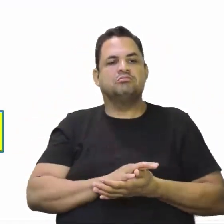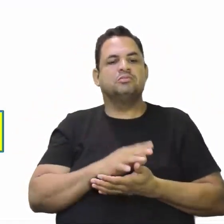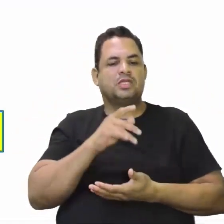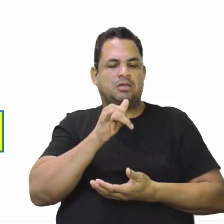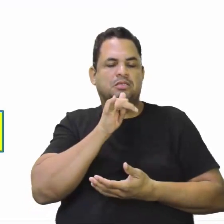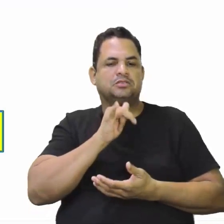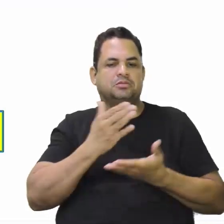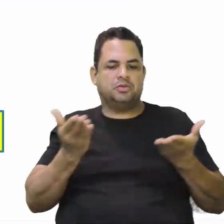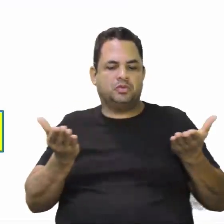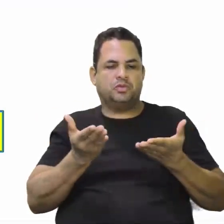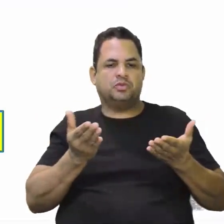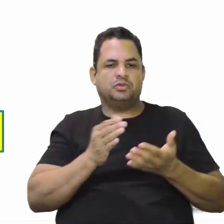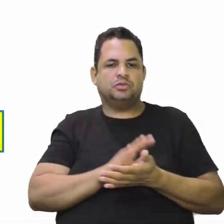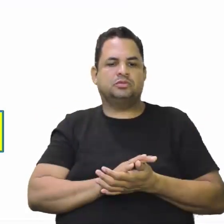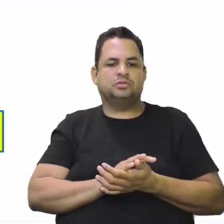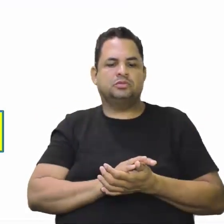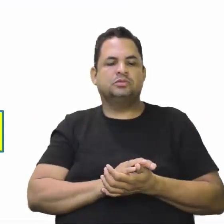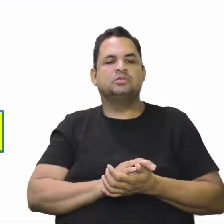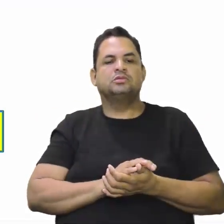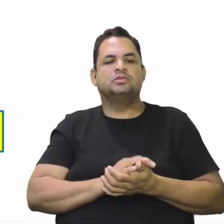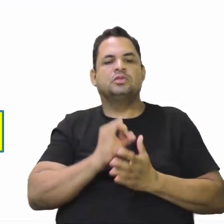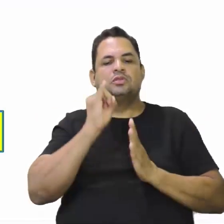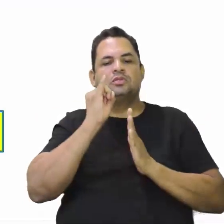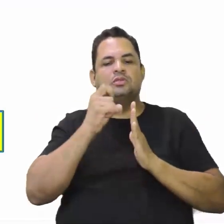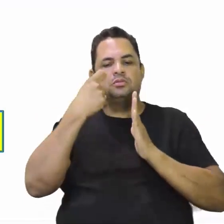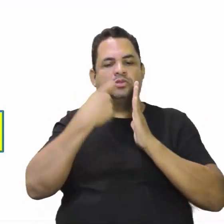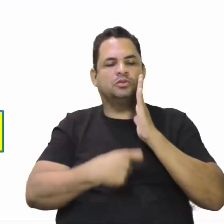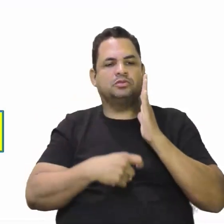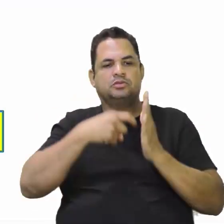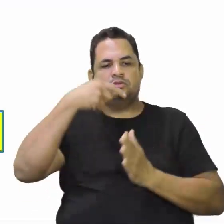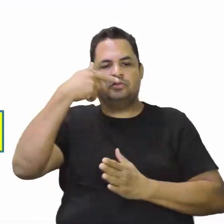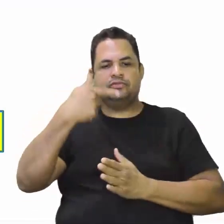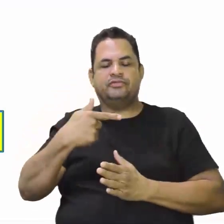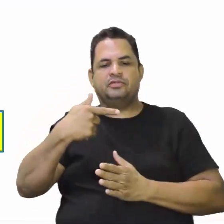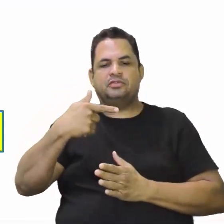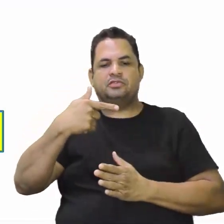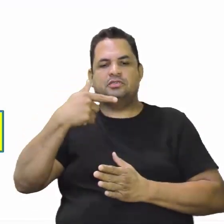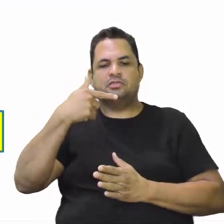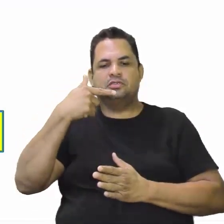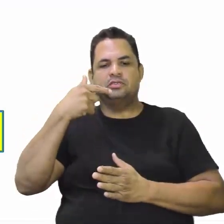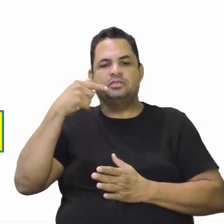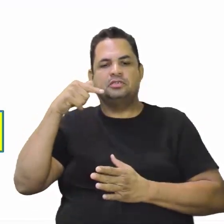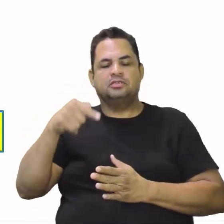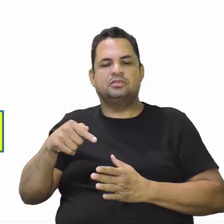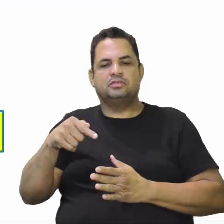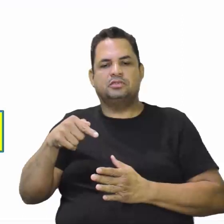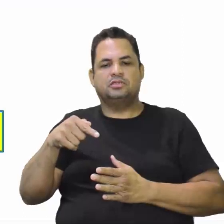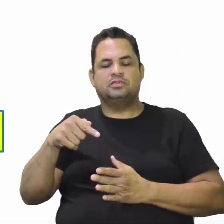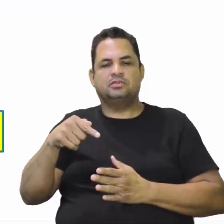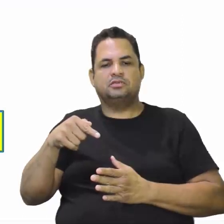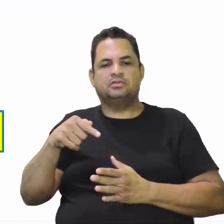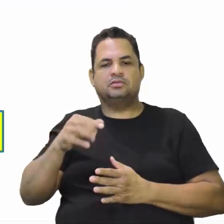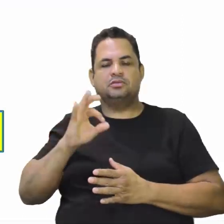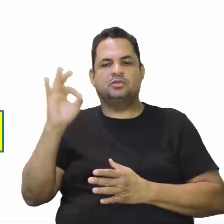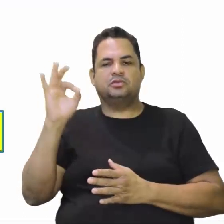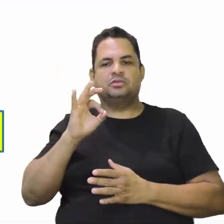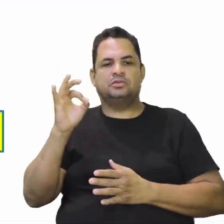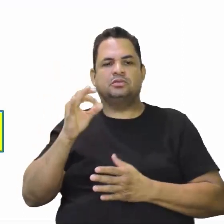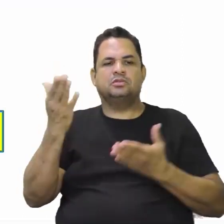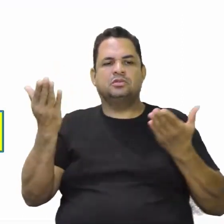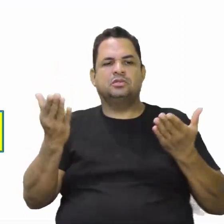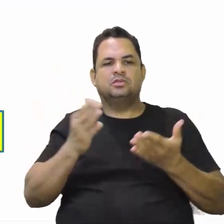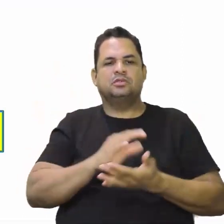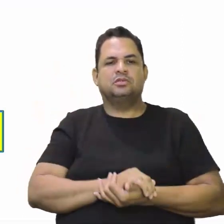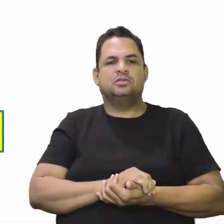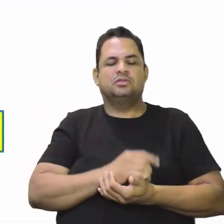exemplo para vocês do imposto de renda? Hoje nós pagamos é 27% de imposto de renda. Naquele momento era